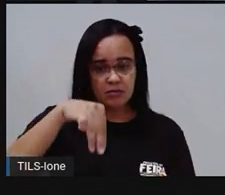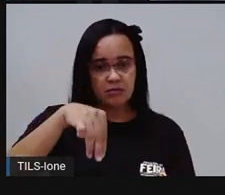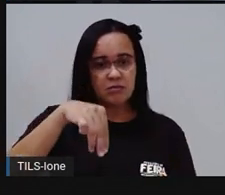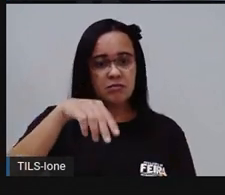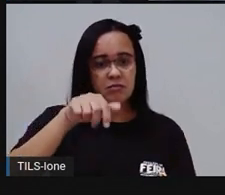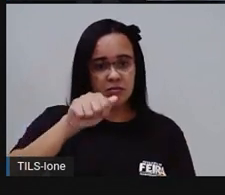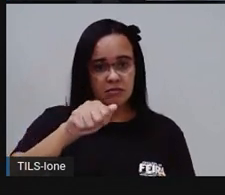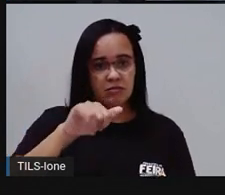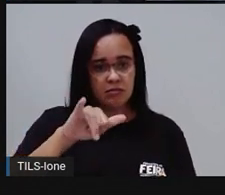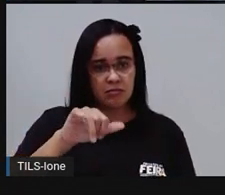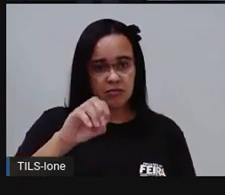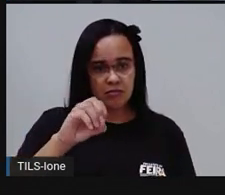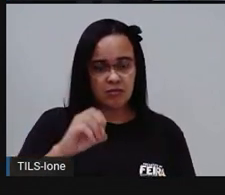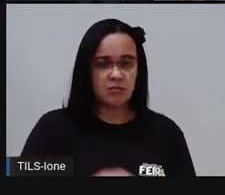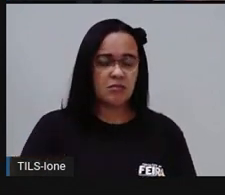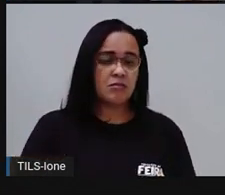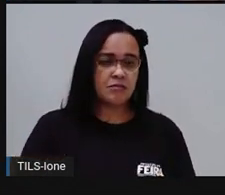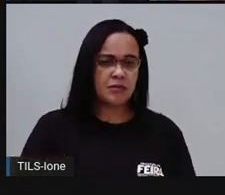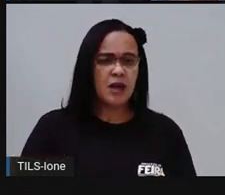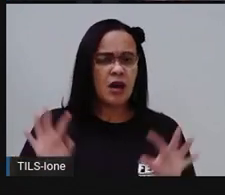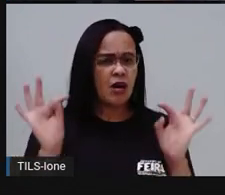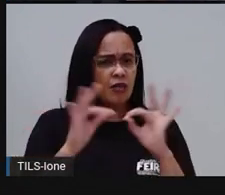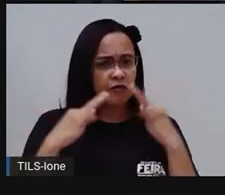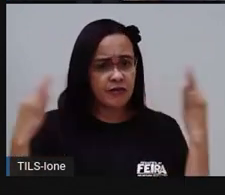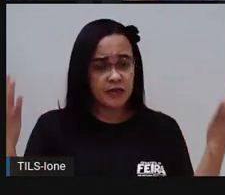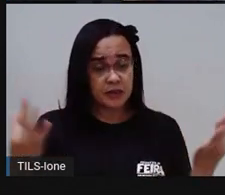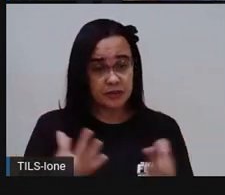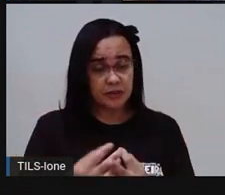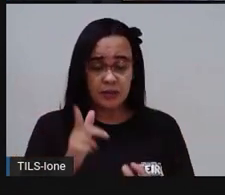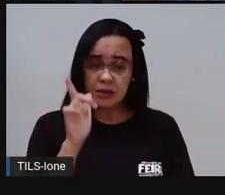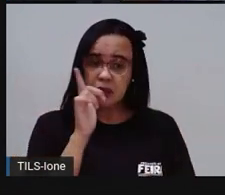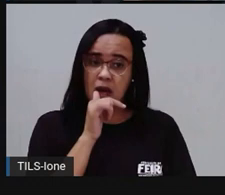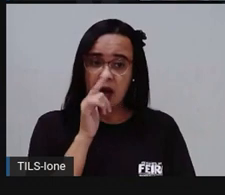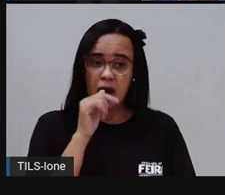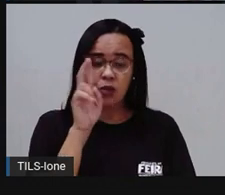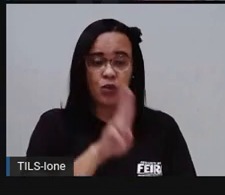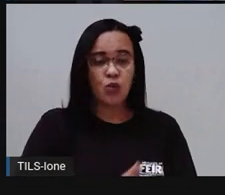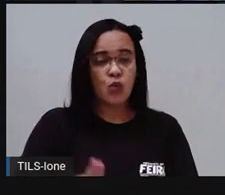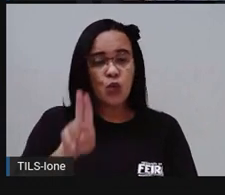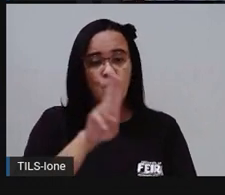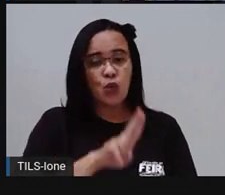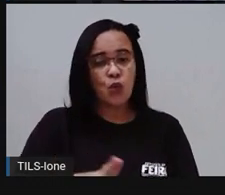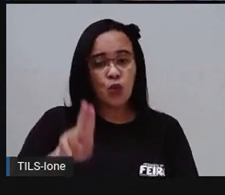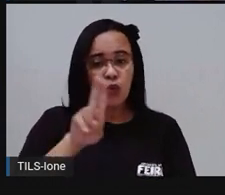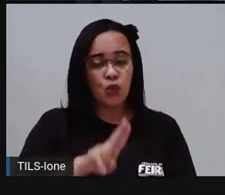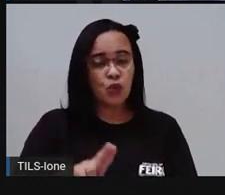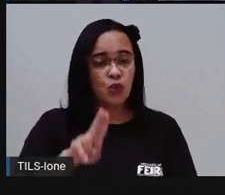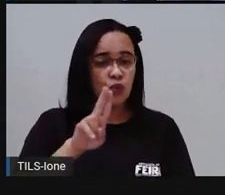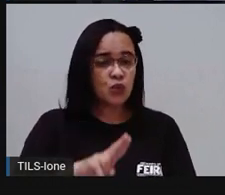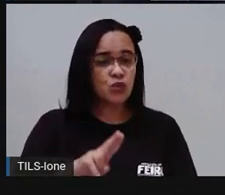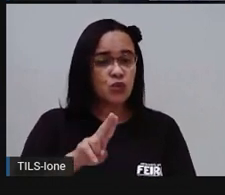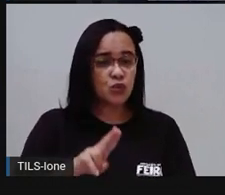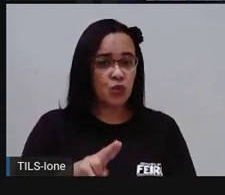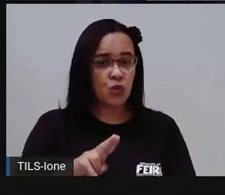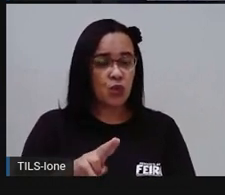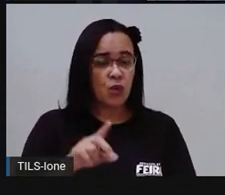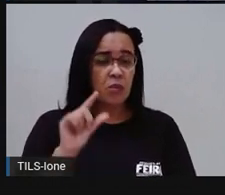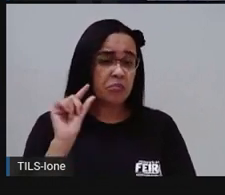Qual foi o mês que a família consumiu menos água? Qual é mês que tá com a barrinha menor?